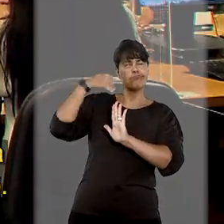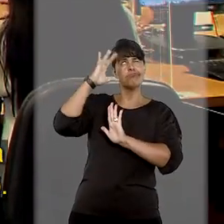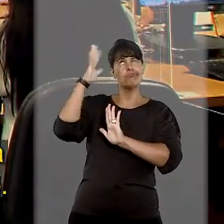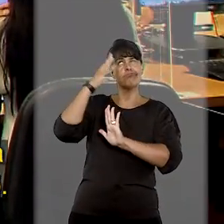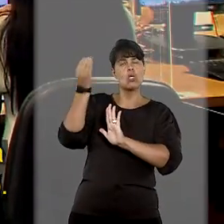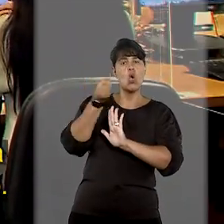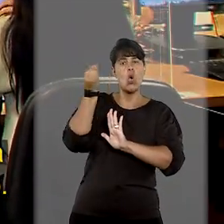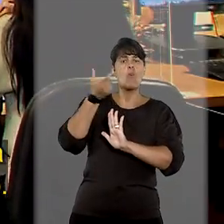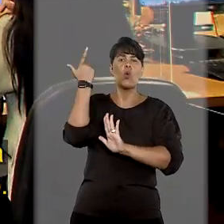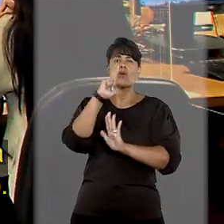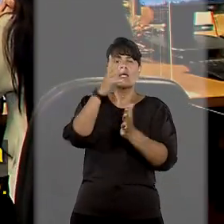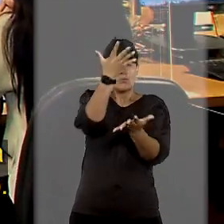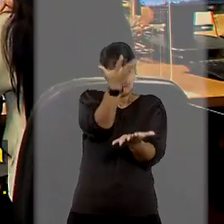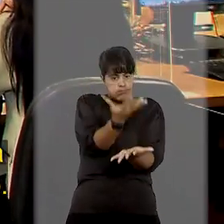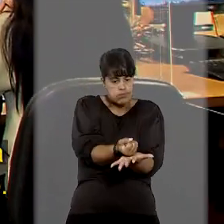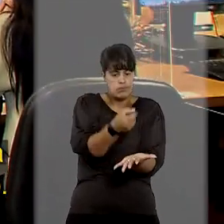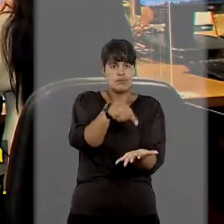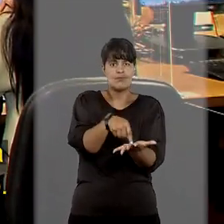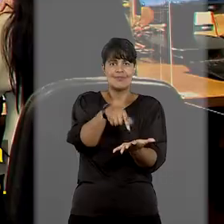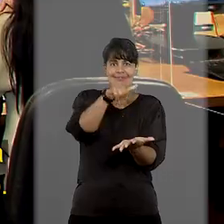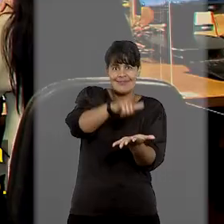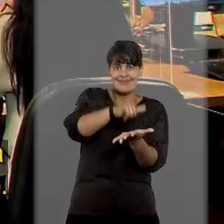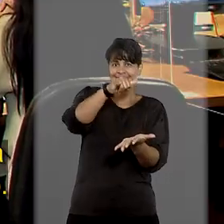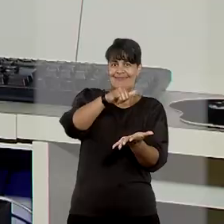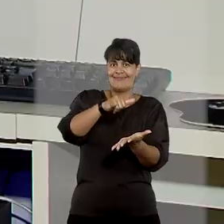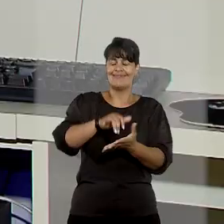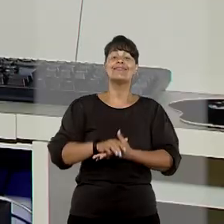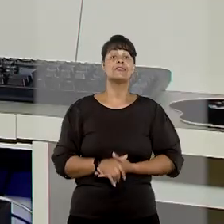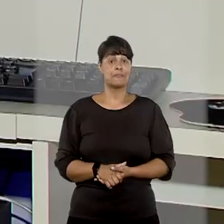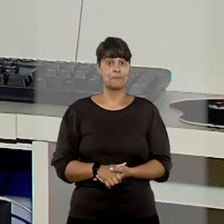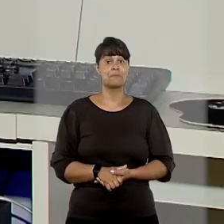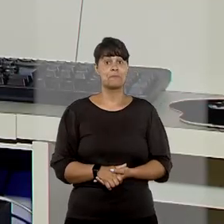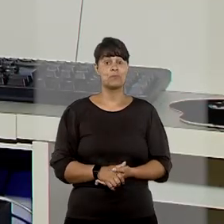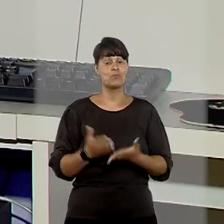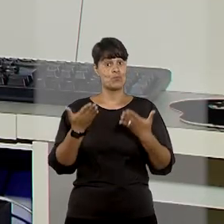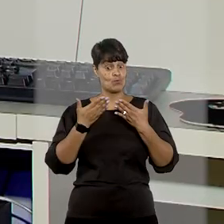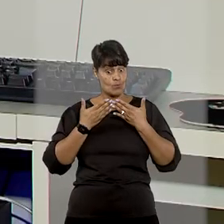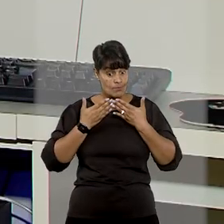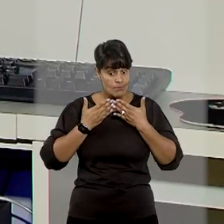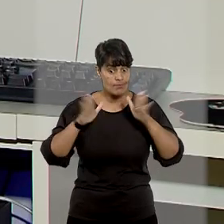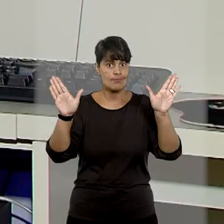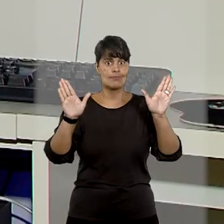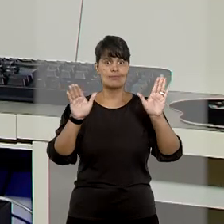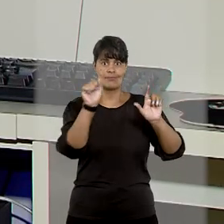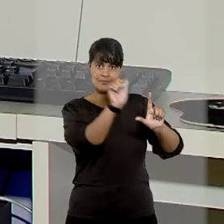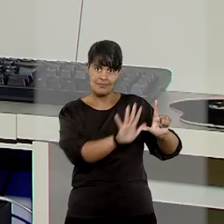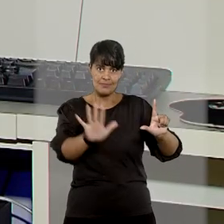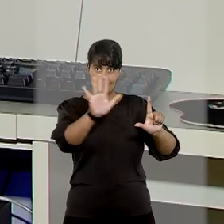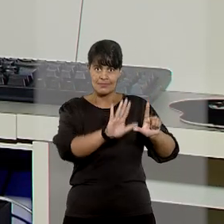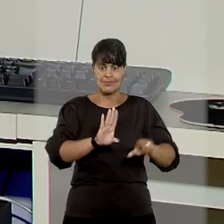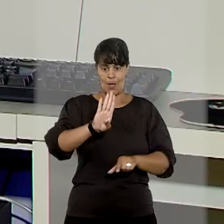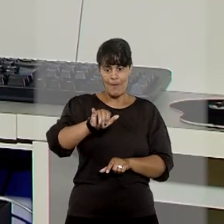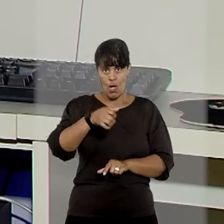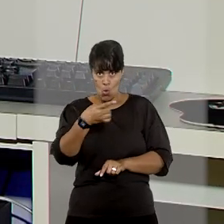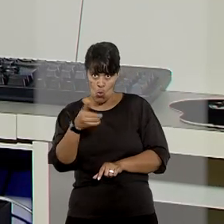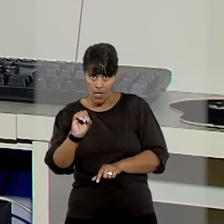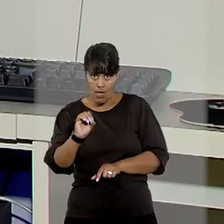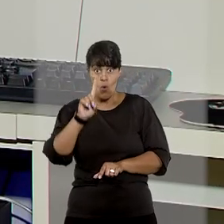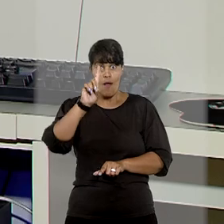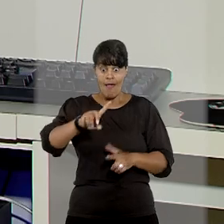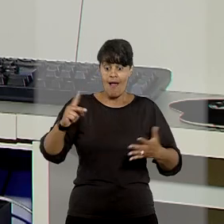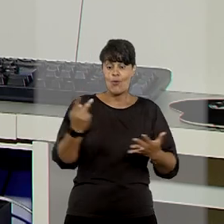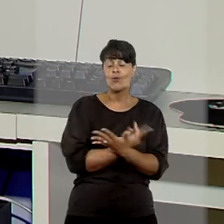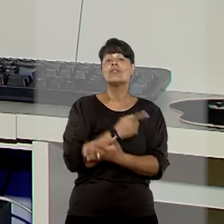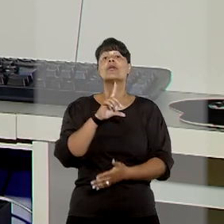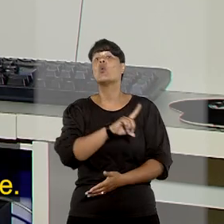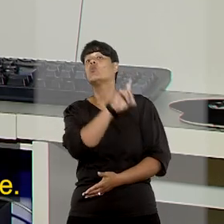deficiência visual como baixar o aplicativo. O lançamento do Balcão Virtual Acessível foi realizado no dia em